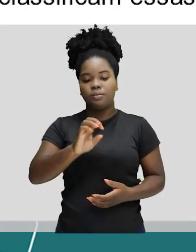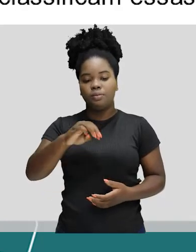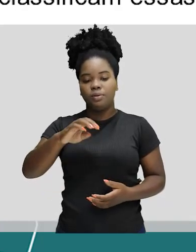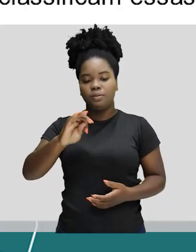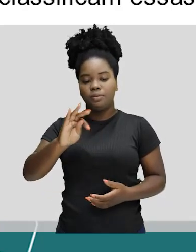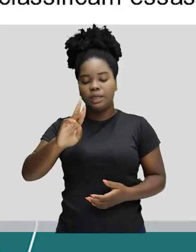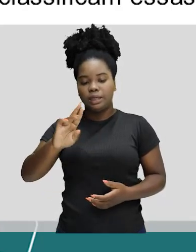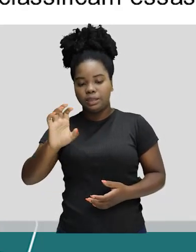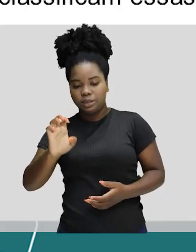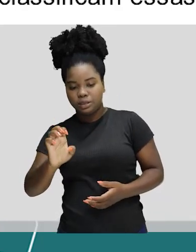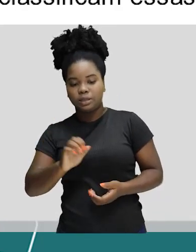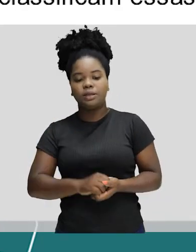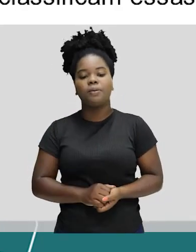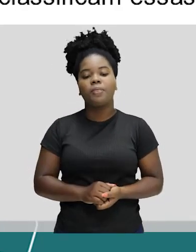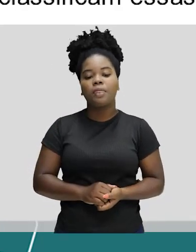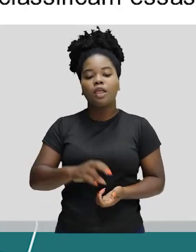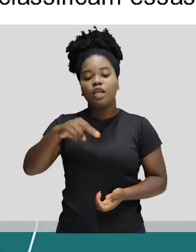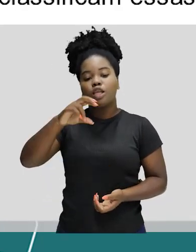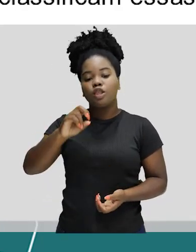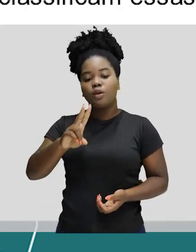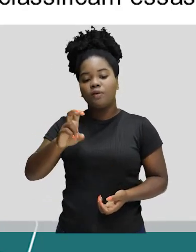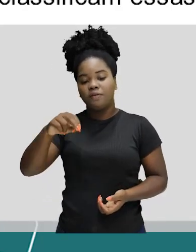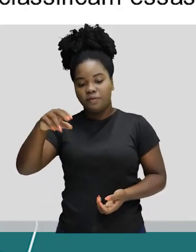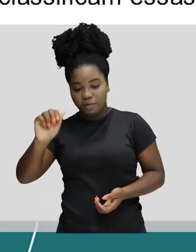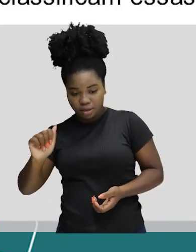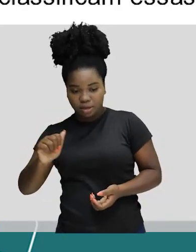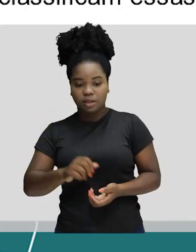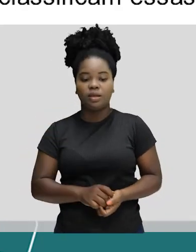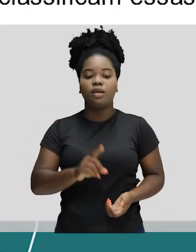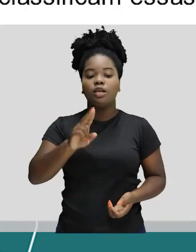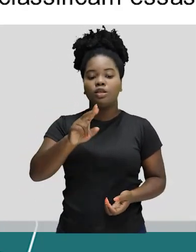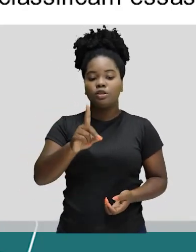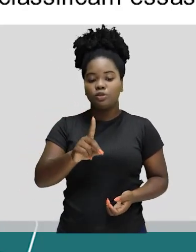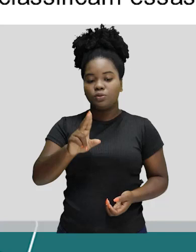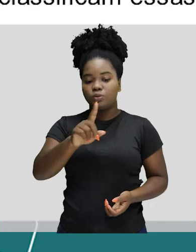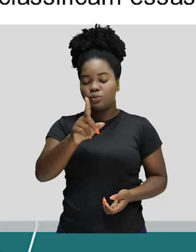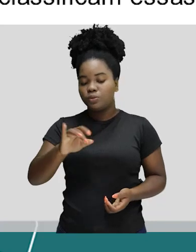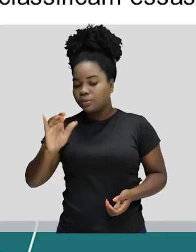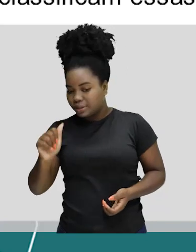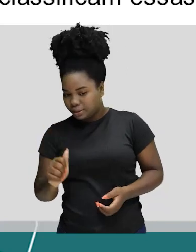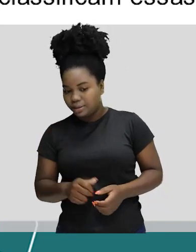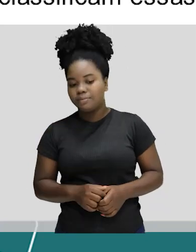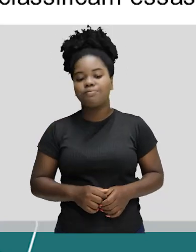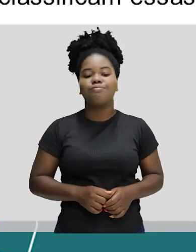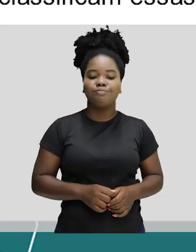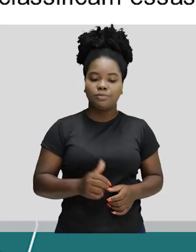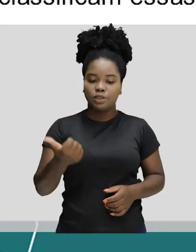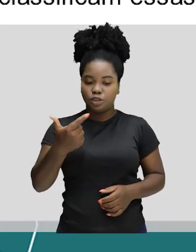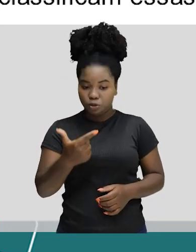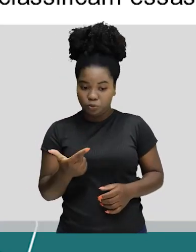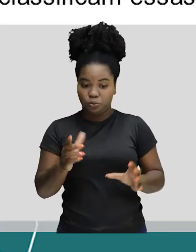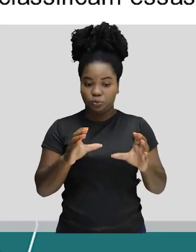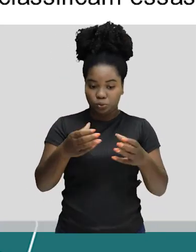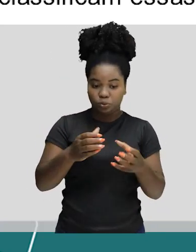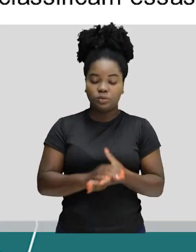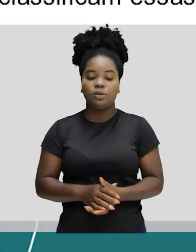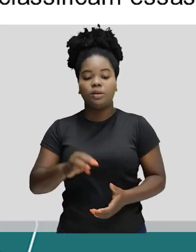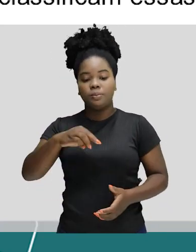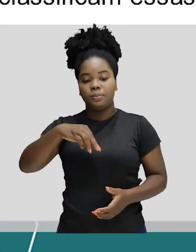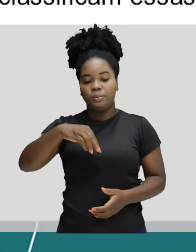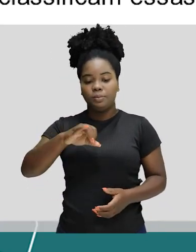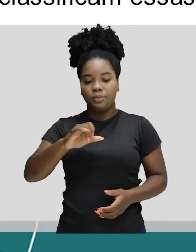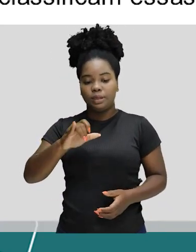meses. Novena, o período de nove dias. Dúzia, o conjunto de doze coisas. Milênio,